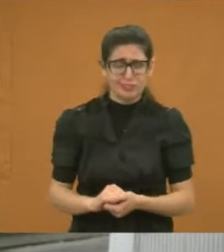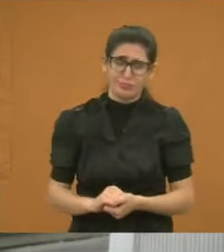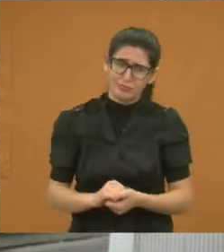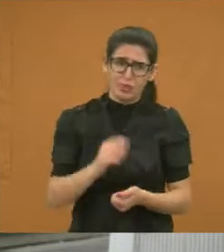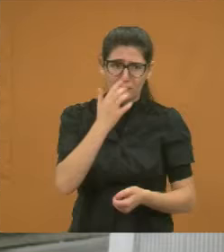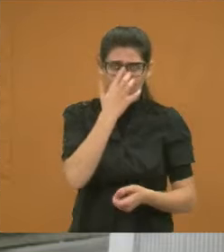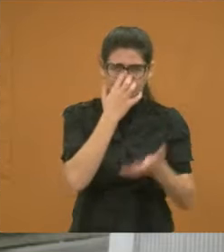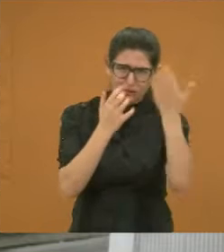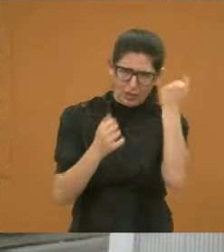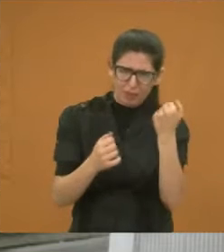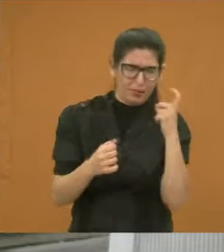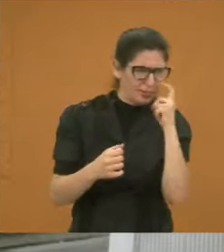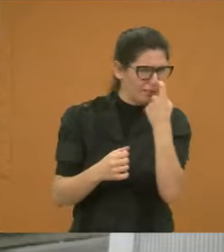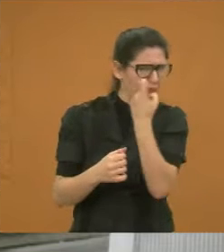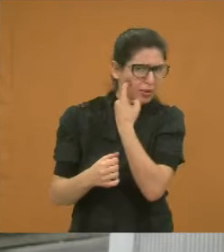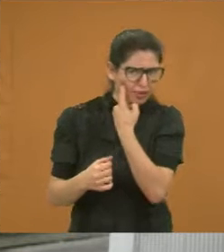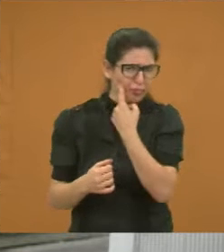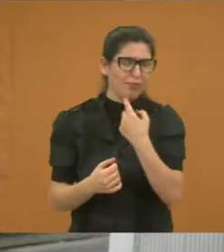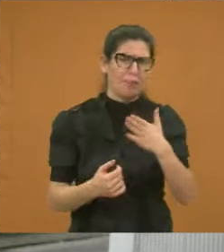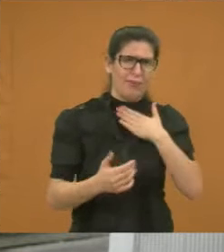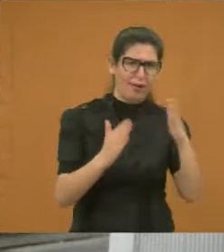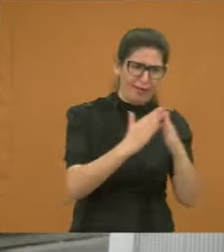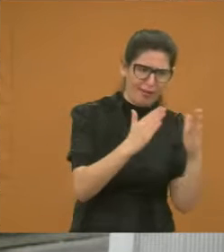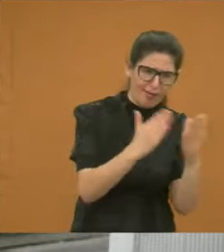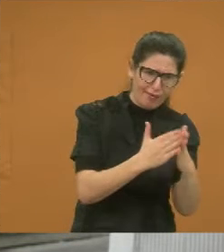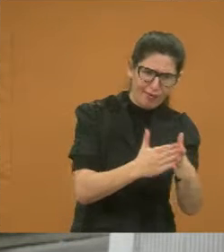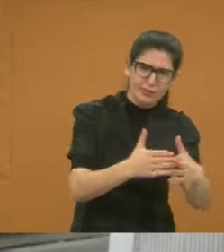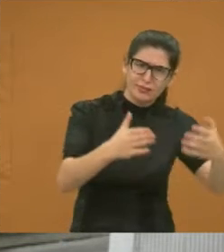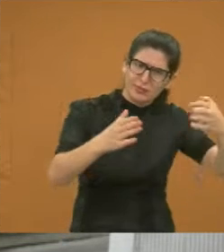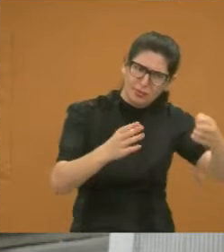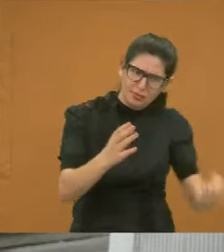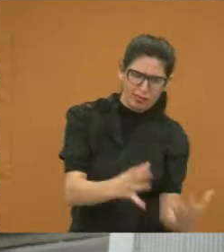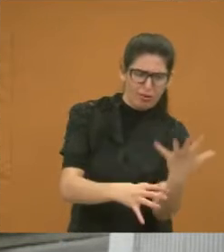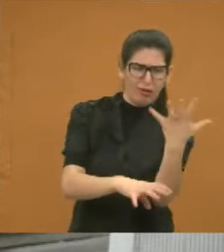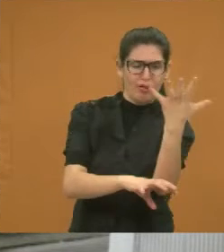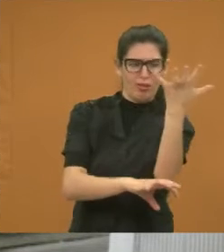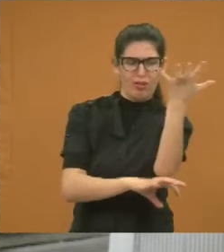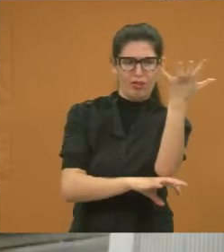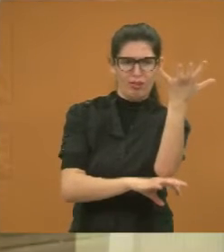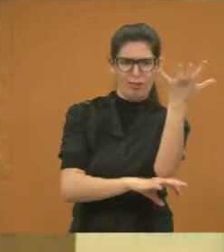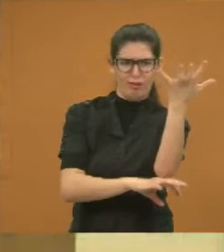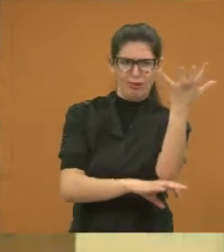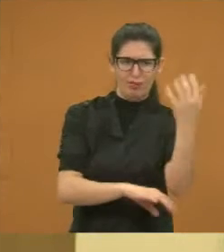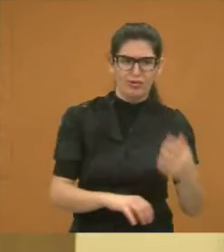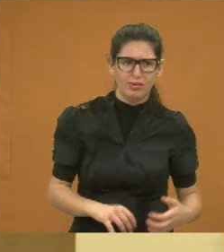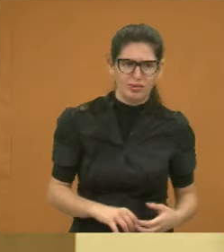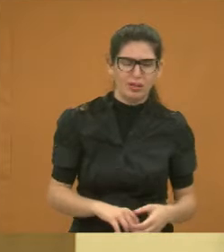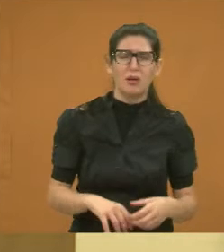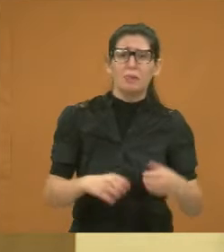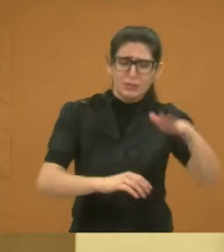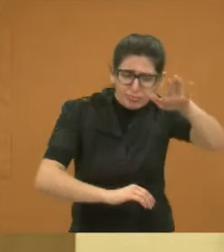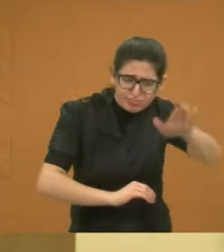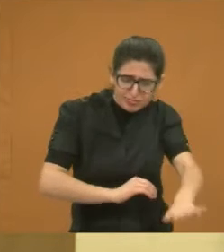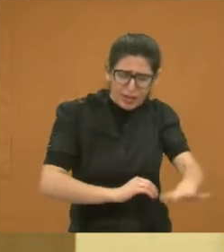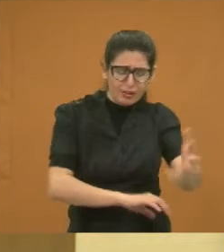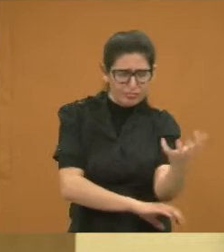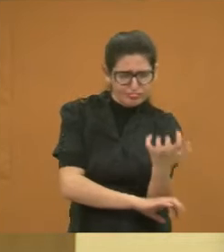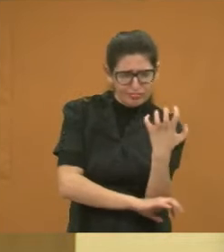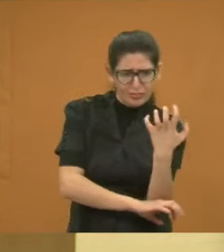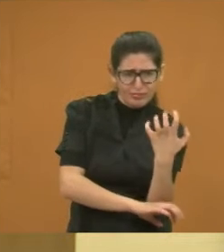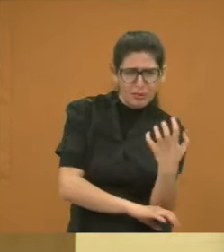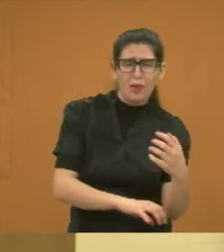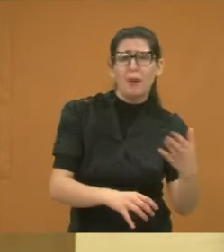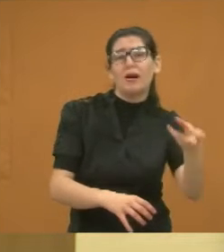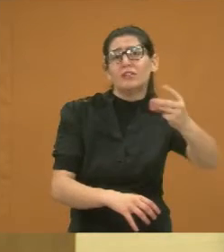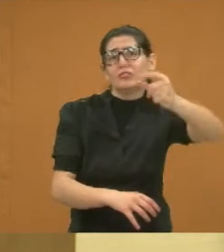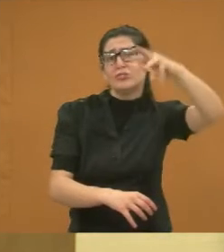lá na minha casa, eu plantei a árvore que não era para plantar, parece que era uma árvore de transamazônica. Então, tem que plantar a árvore pequena. Mas, infelizmente,